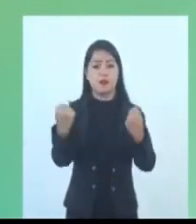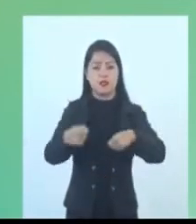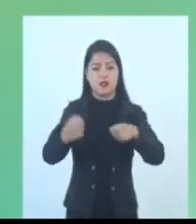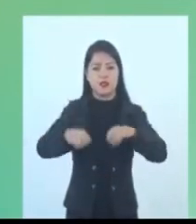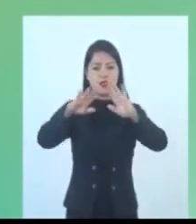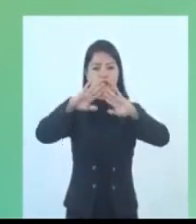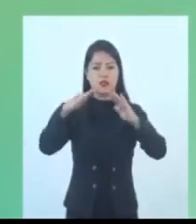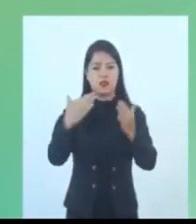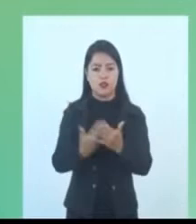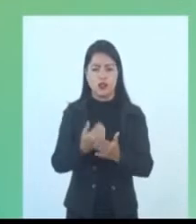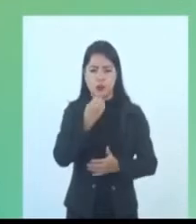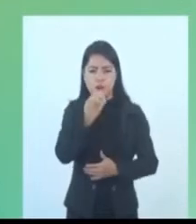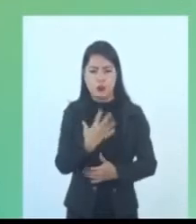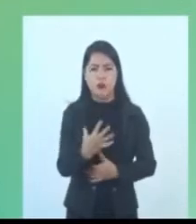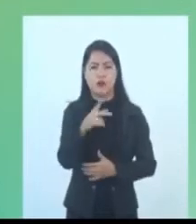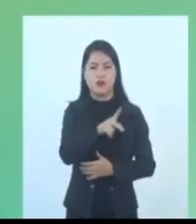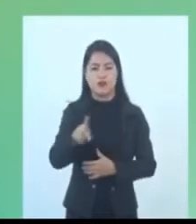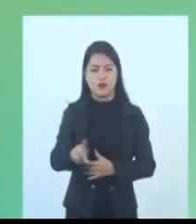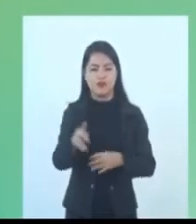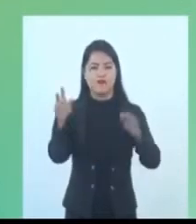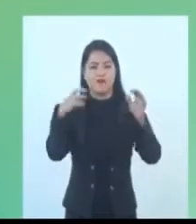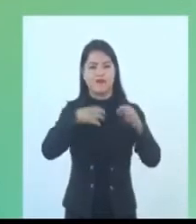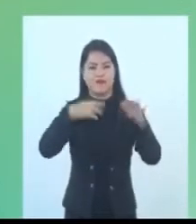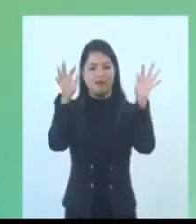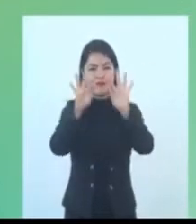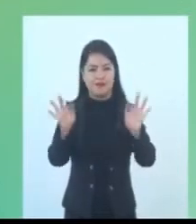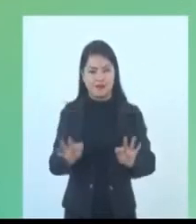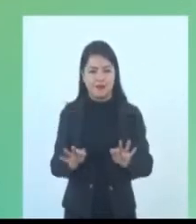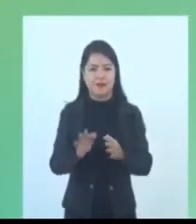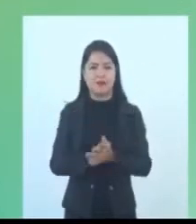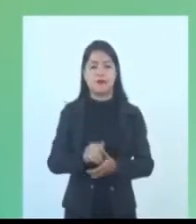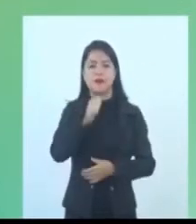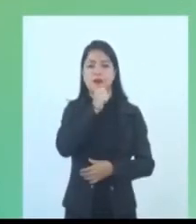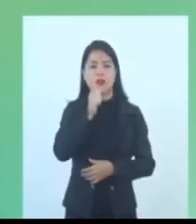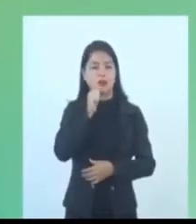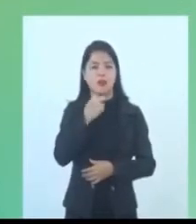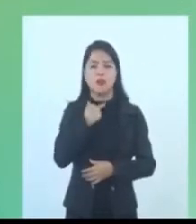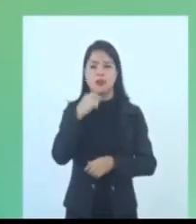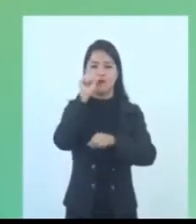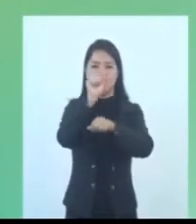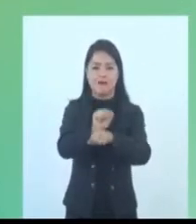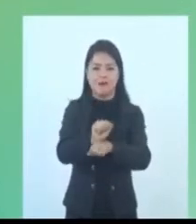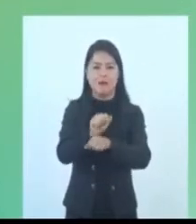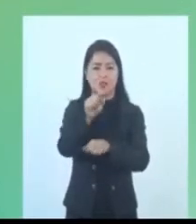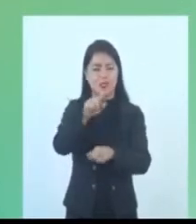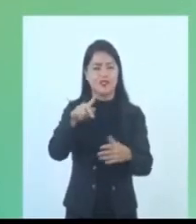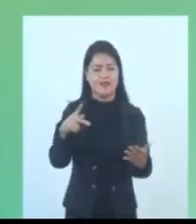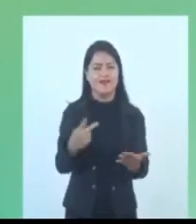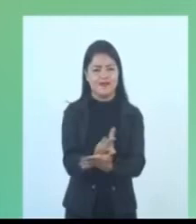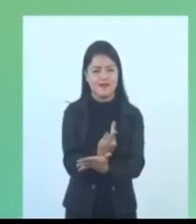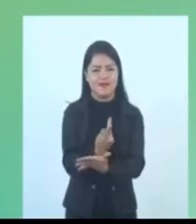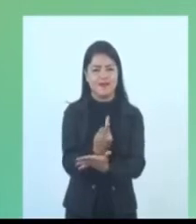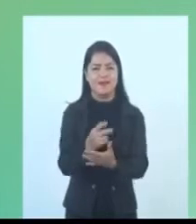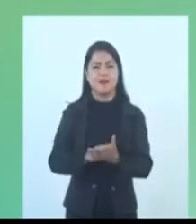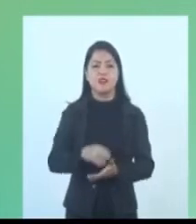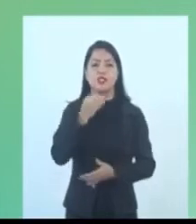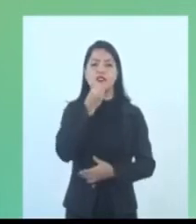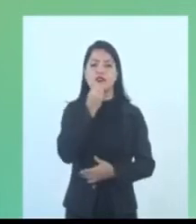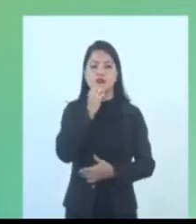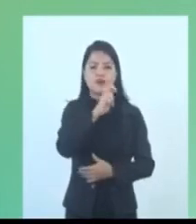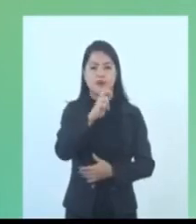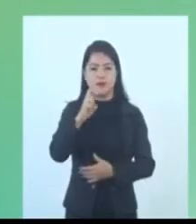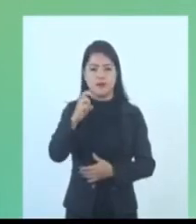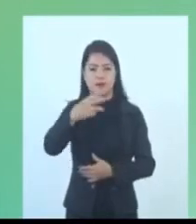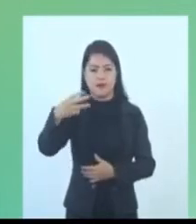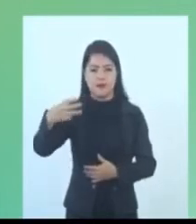precisamos de boas escolas e professores bem atendidos e satisfeitos. Macapá não pode mais esperar, então faça acontecer. Olhão de